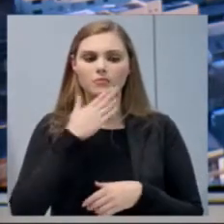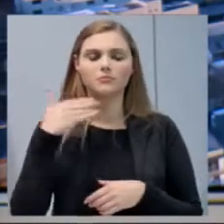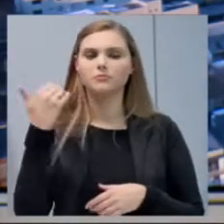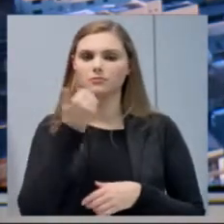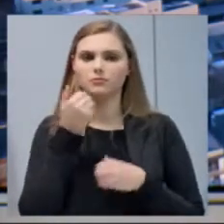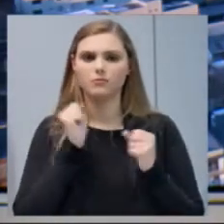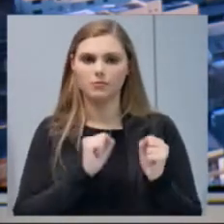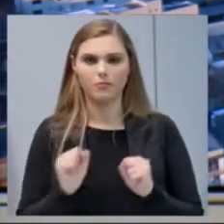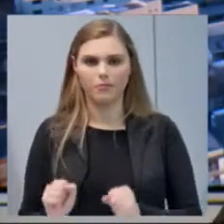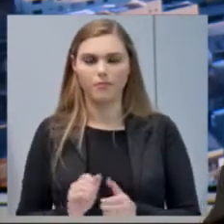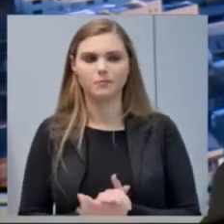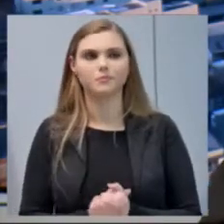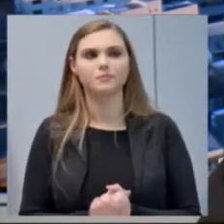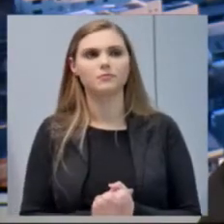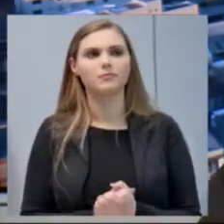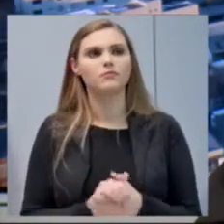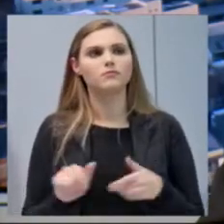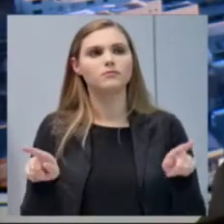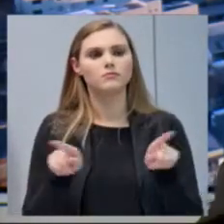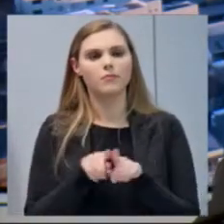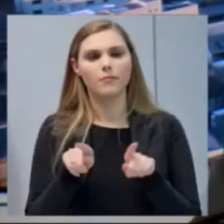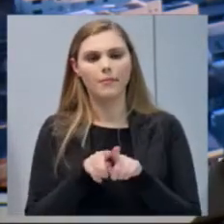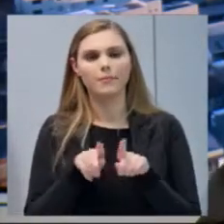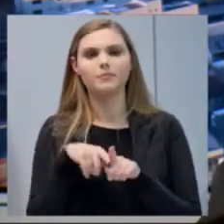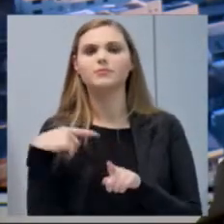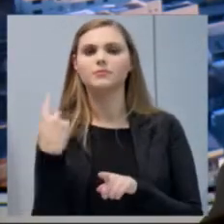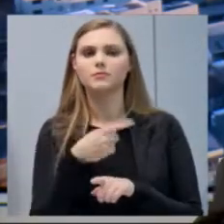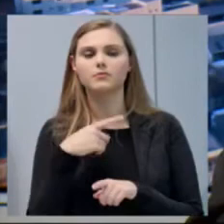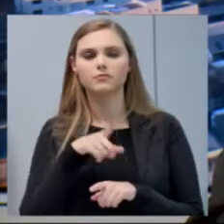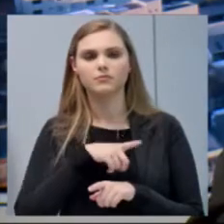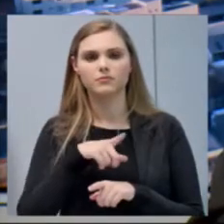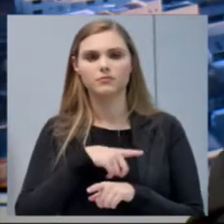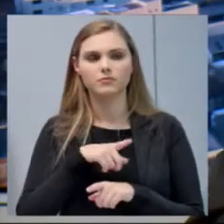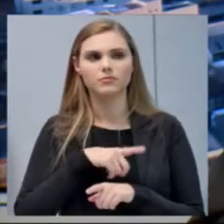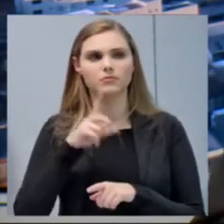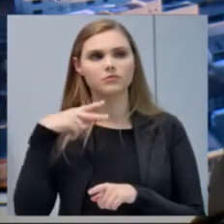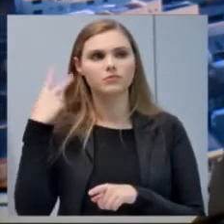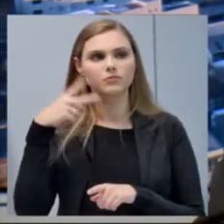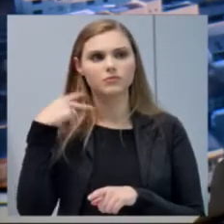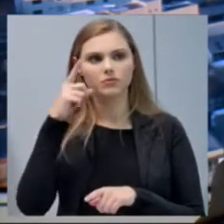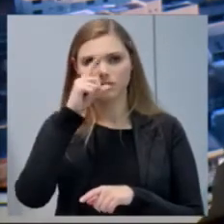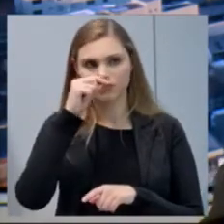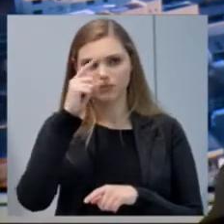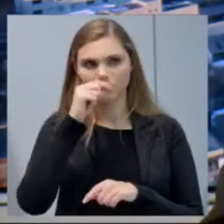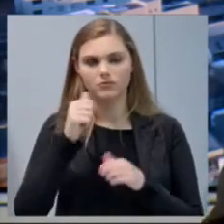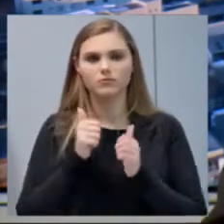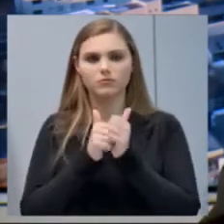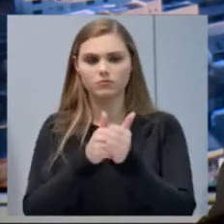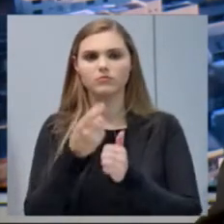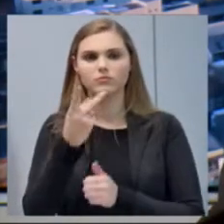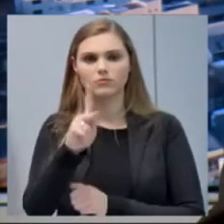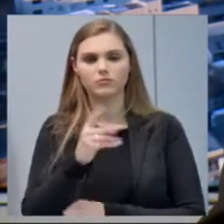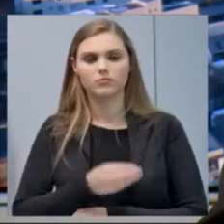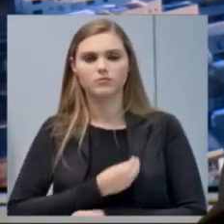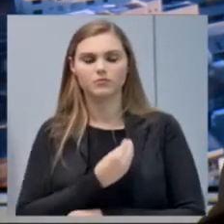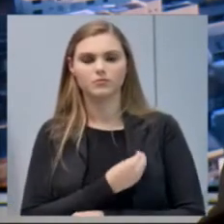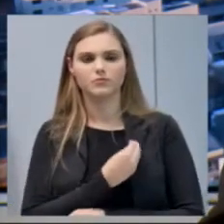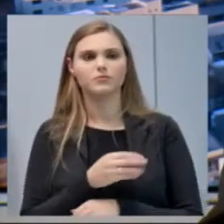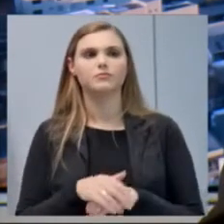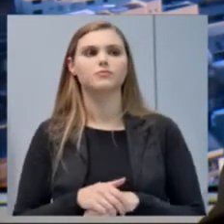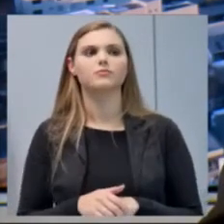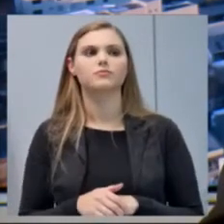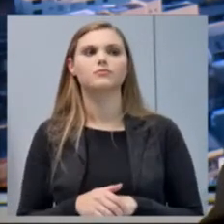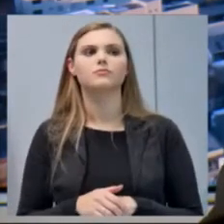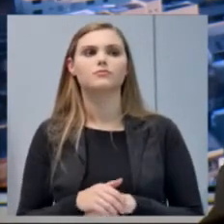possível. Também nós estivemos, vereador Checker, acompanhado de vossa senhoria, na